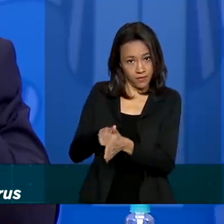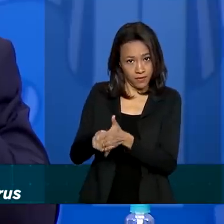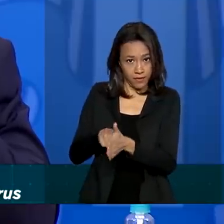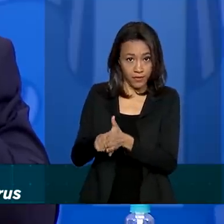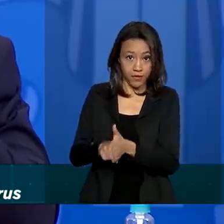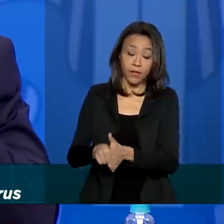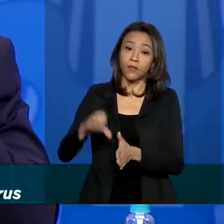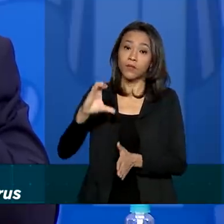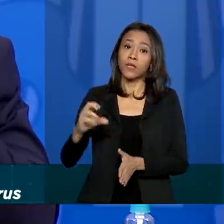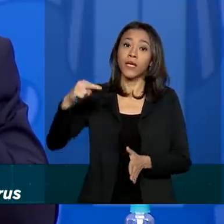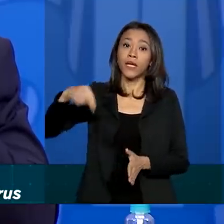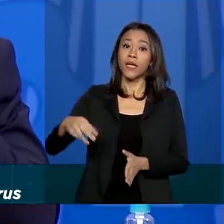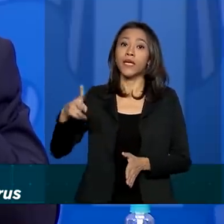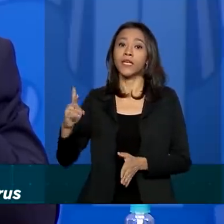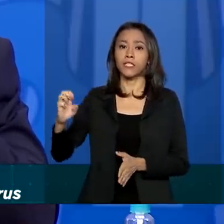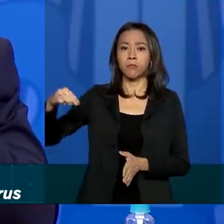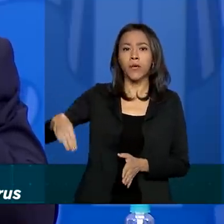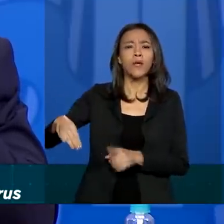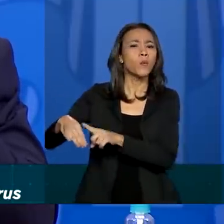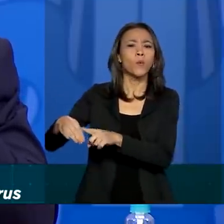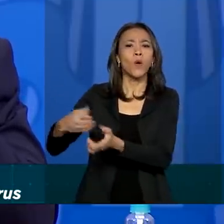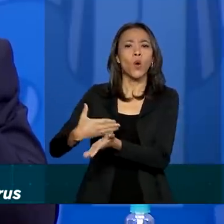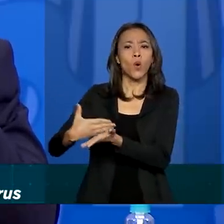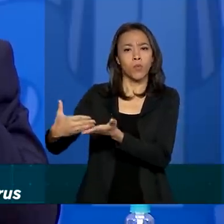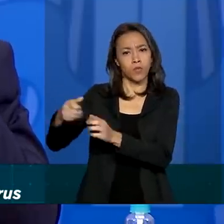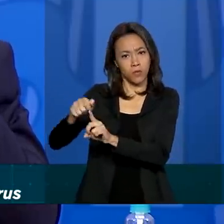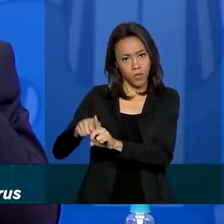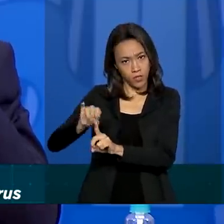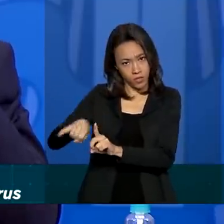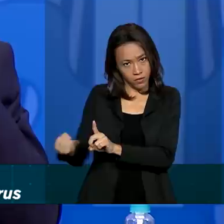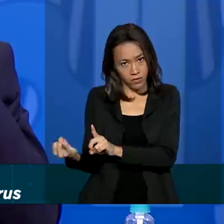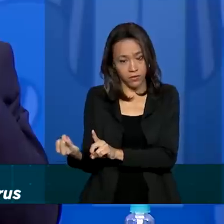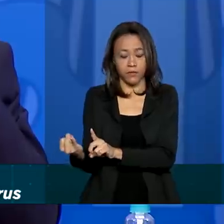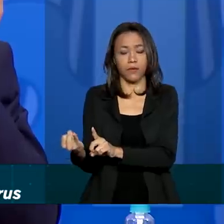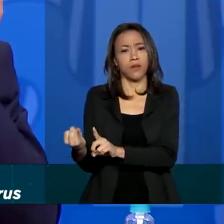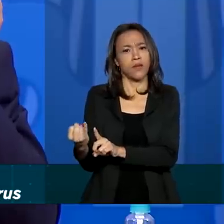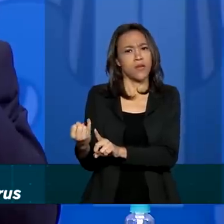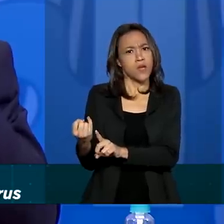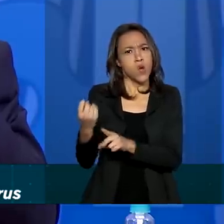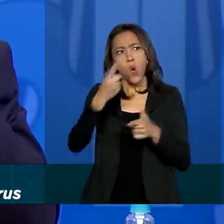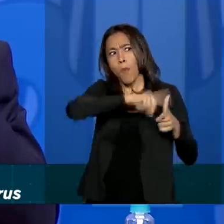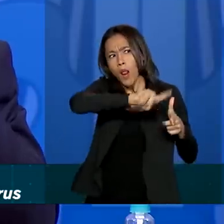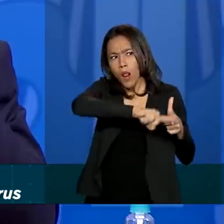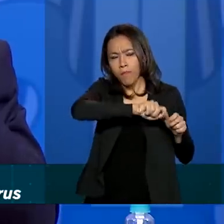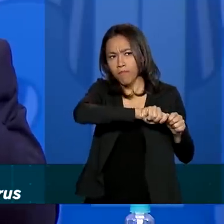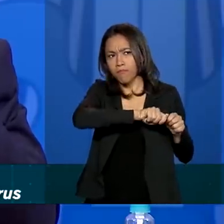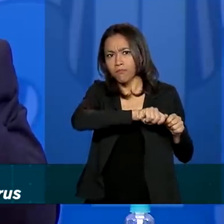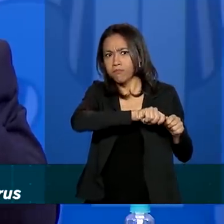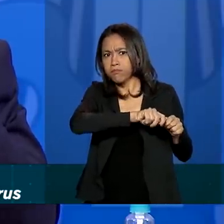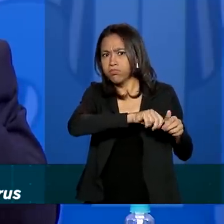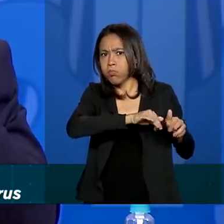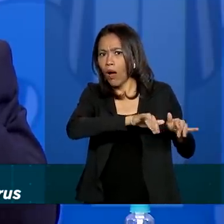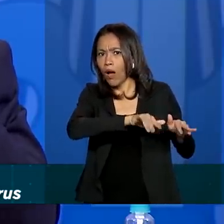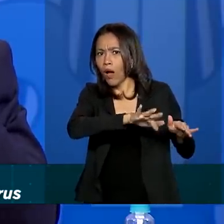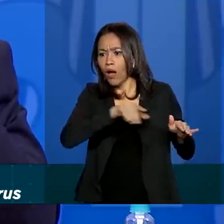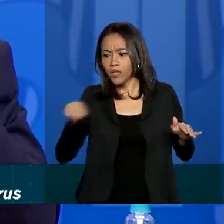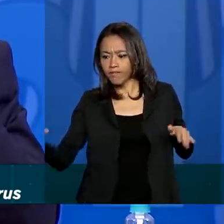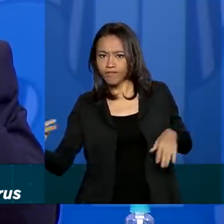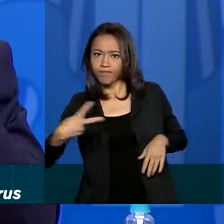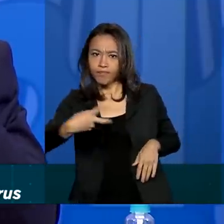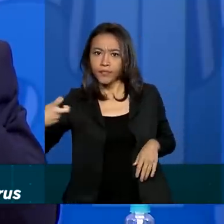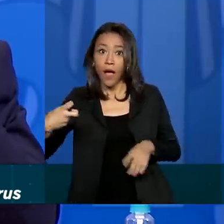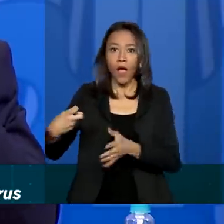no LNBIL, começou em janeiro. Então, para ver, assim que começou o problema, eles já começaram a trabalhar com essas 200